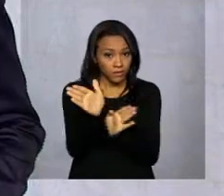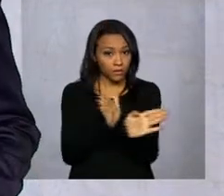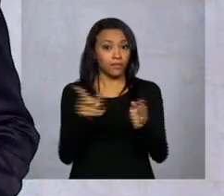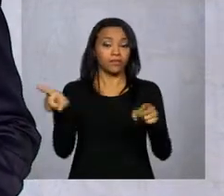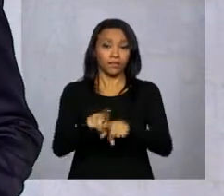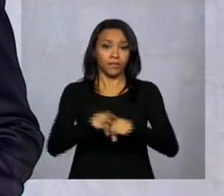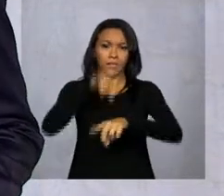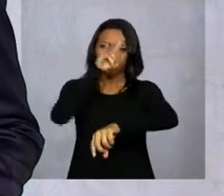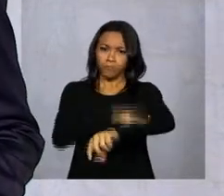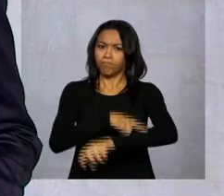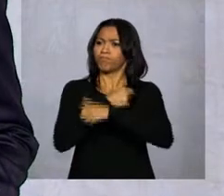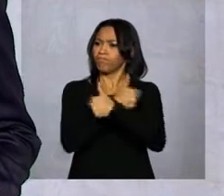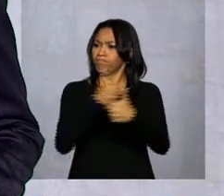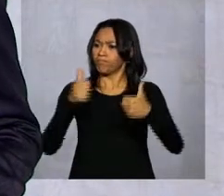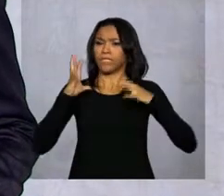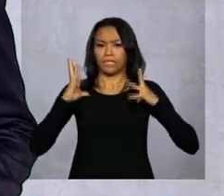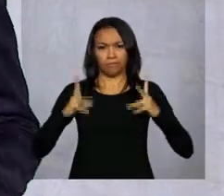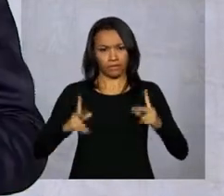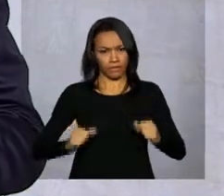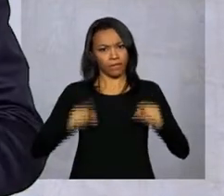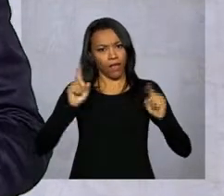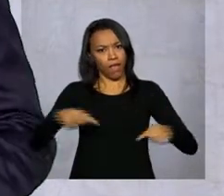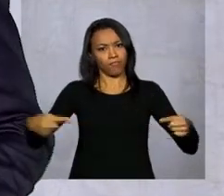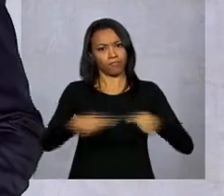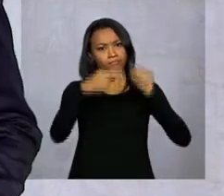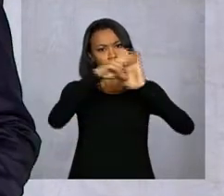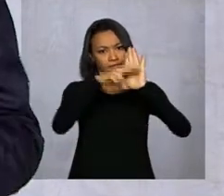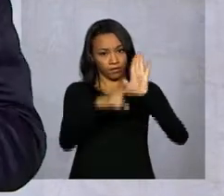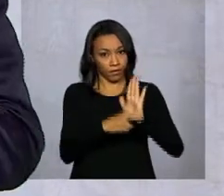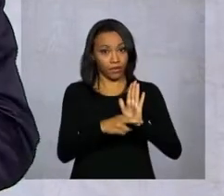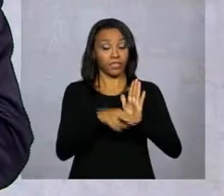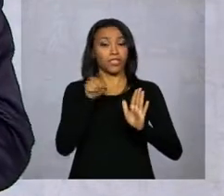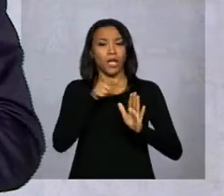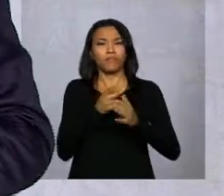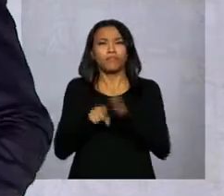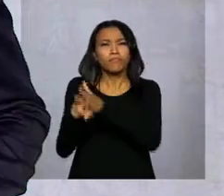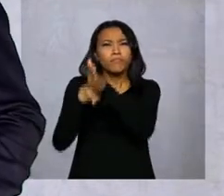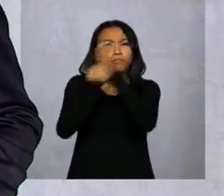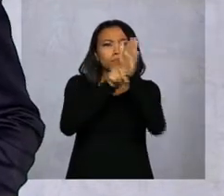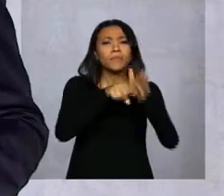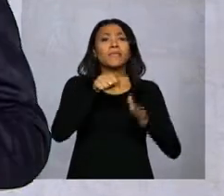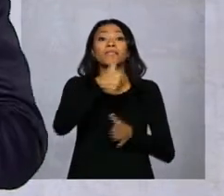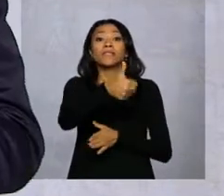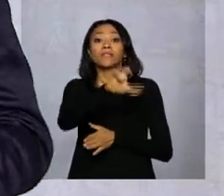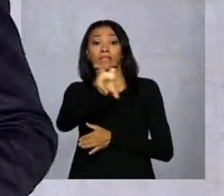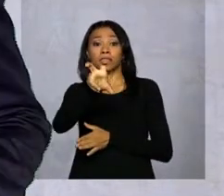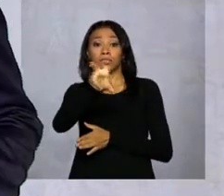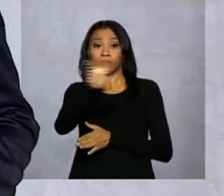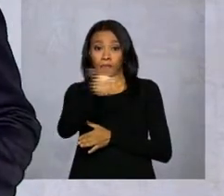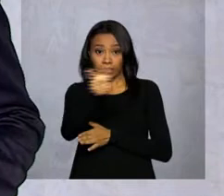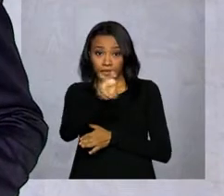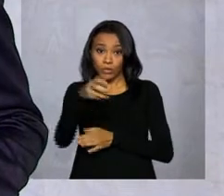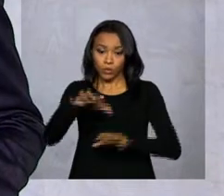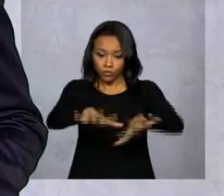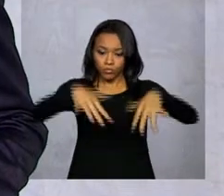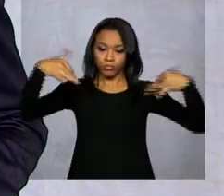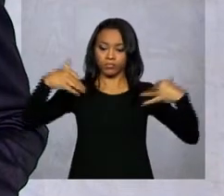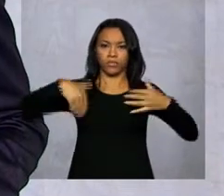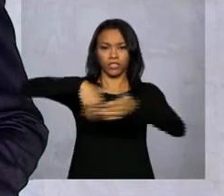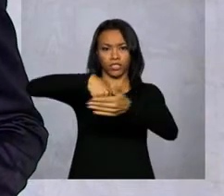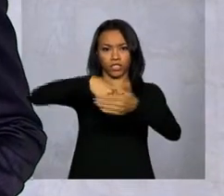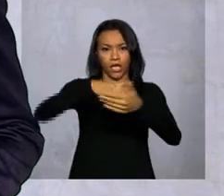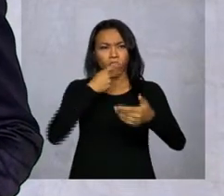condições sanitárias e de higiene. O sistema vistoriou 155 estádios. Nesta primeira etapa, ele